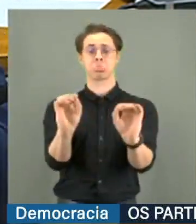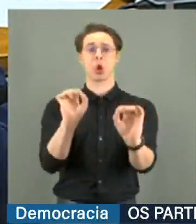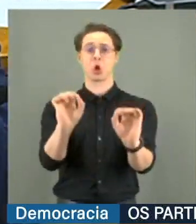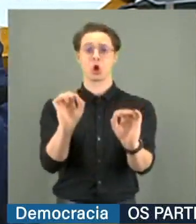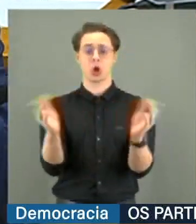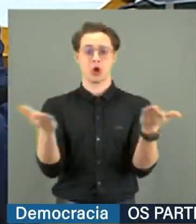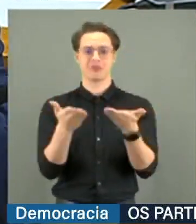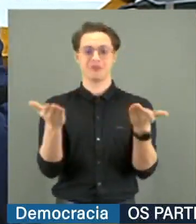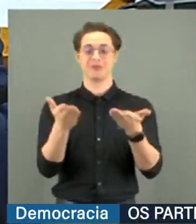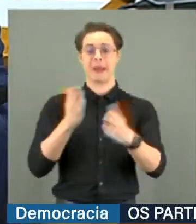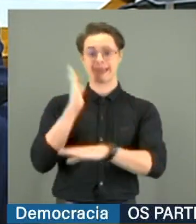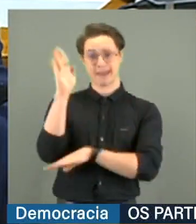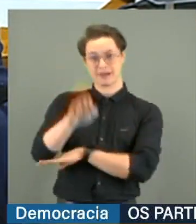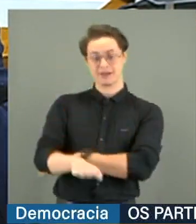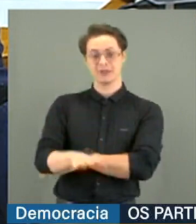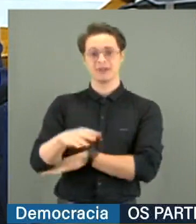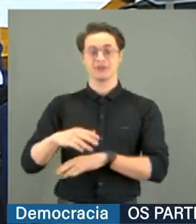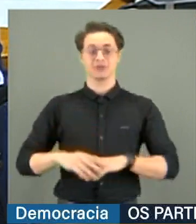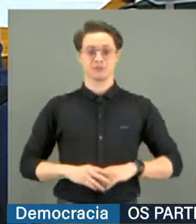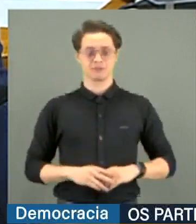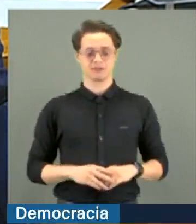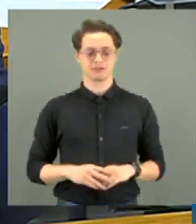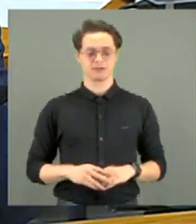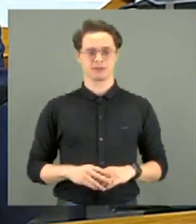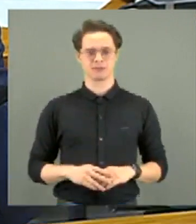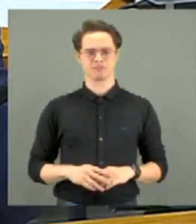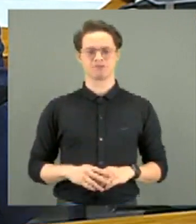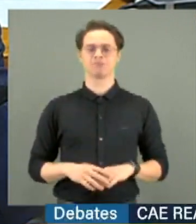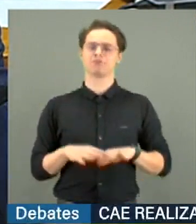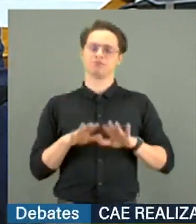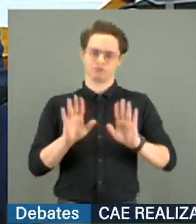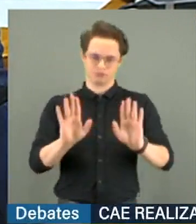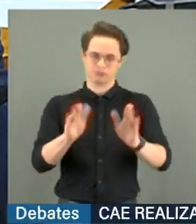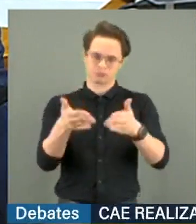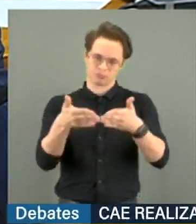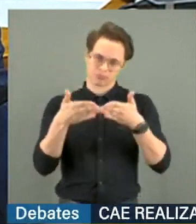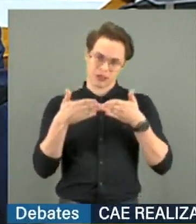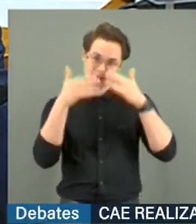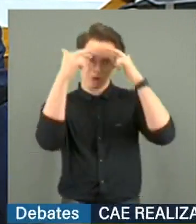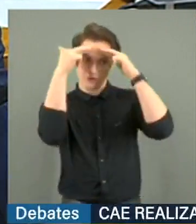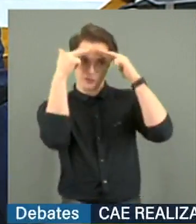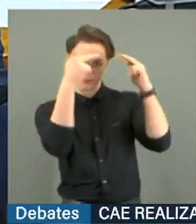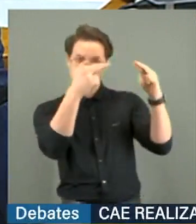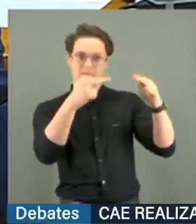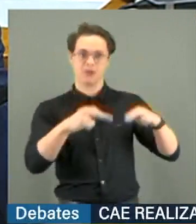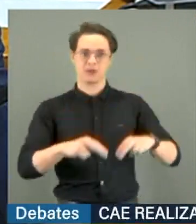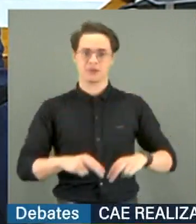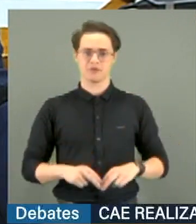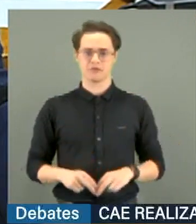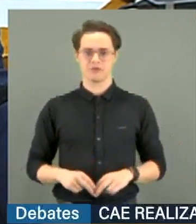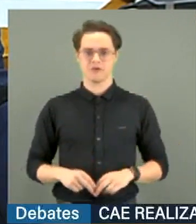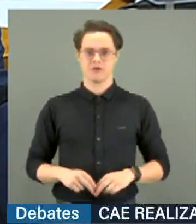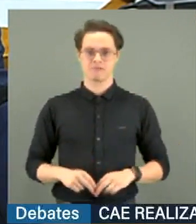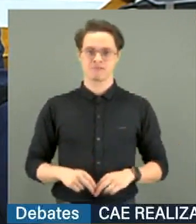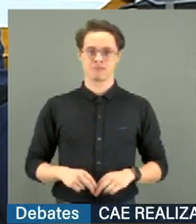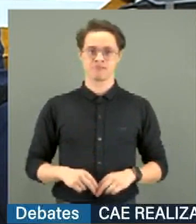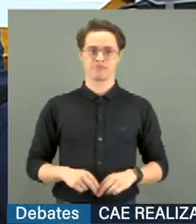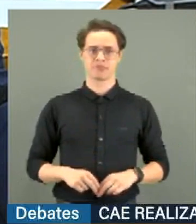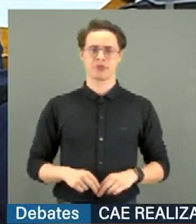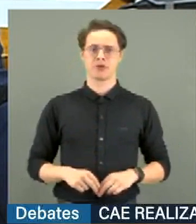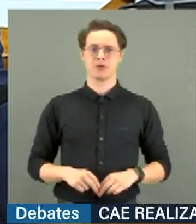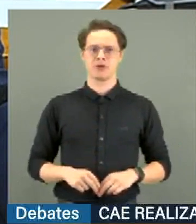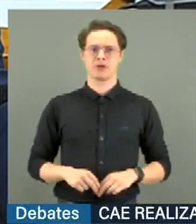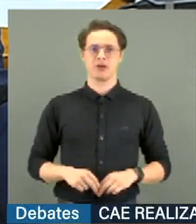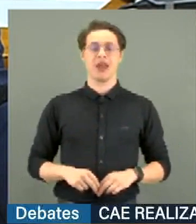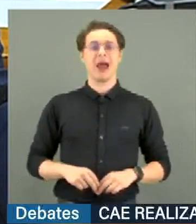sessão da tarde. Com muito respeito, eu venho a primeira vez